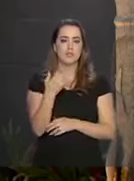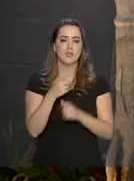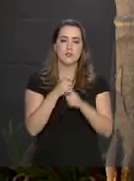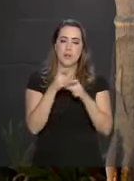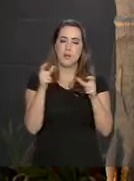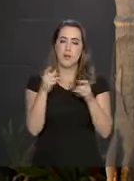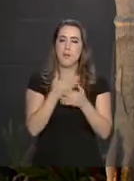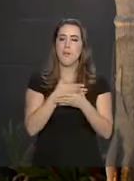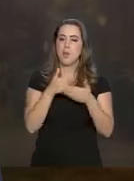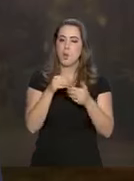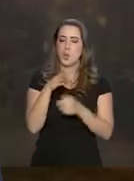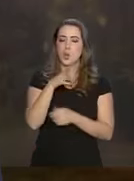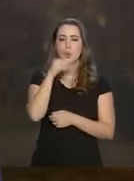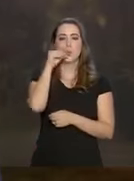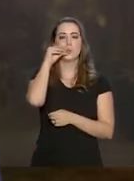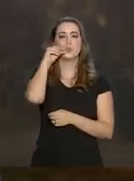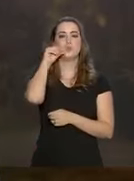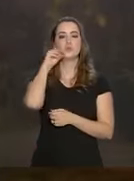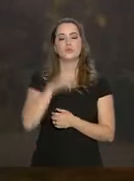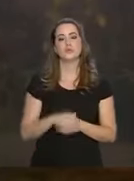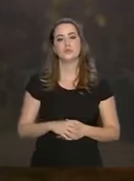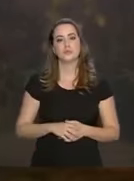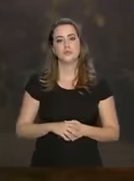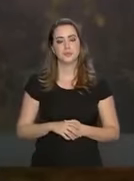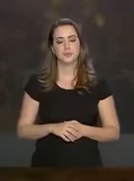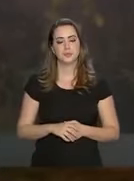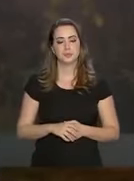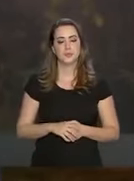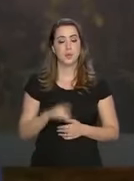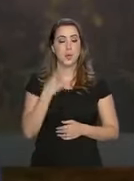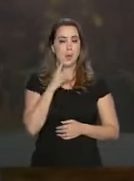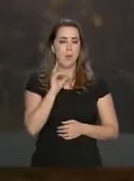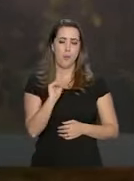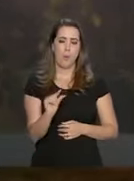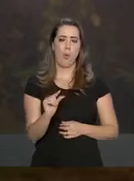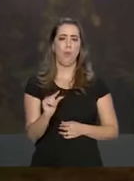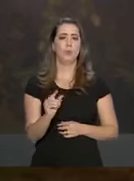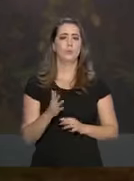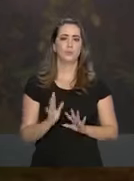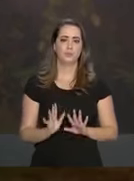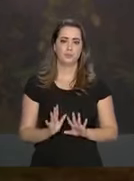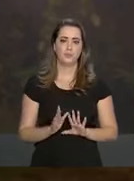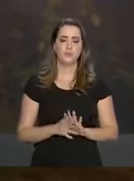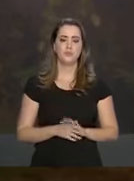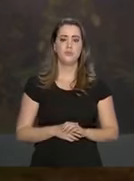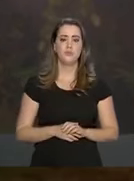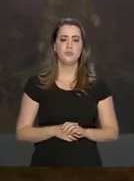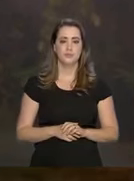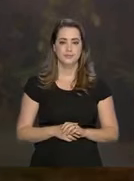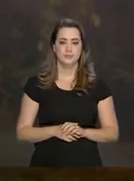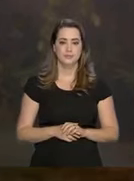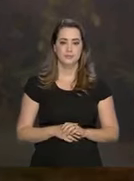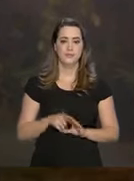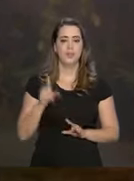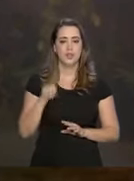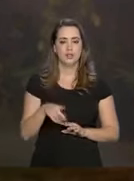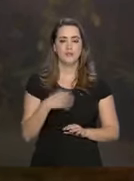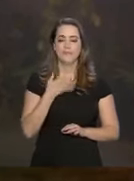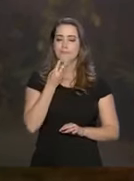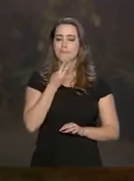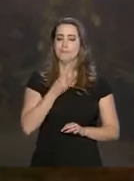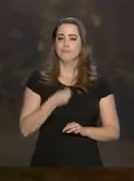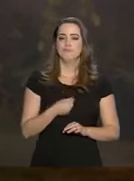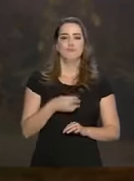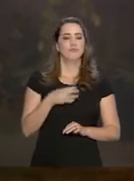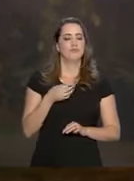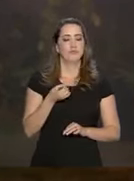vai ampliando um pouco o nosso paladar. Primeiro porque eu bebo em quantidade menor, é refrescante do mesmo jeito,